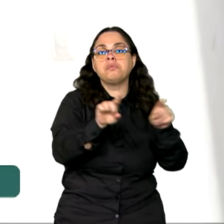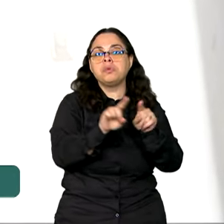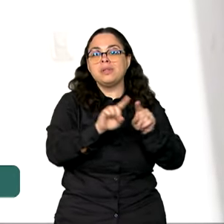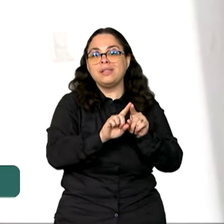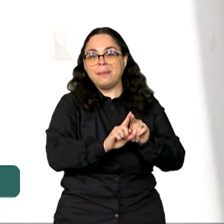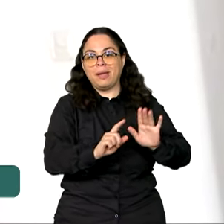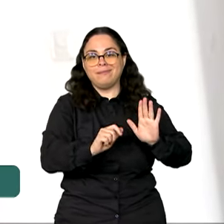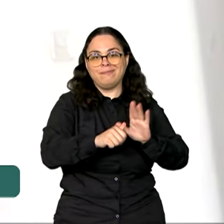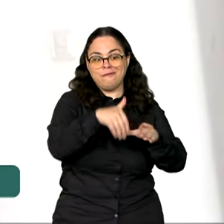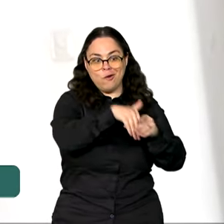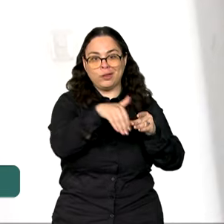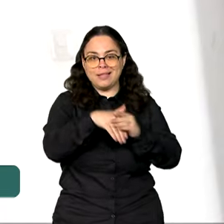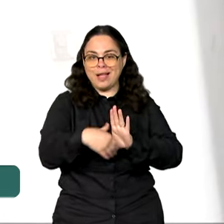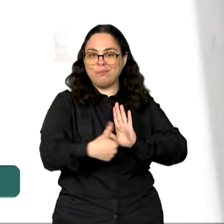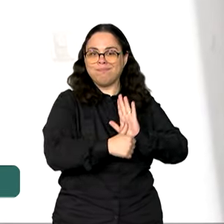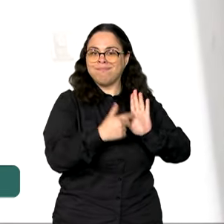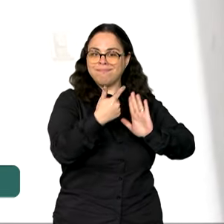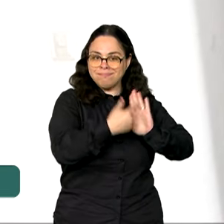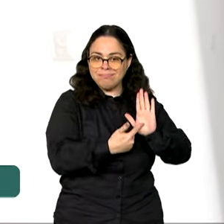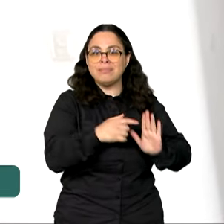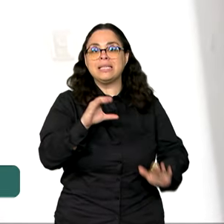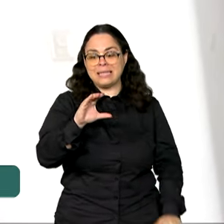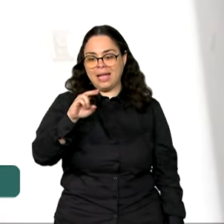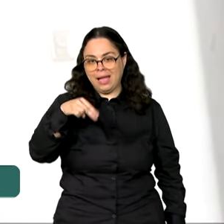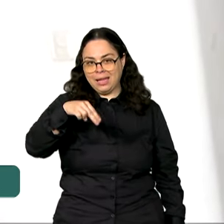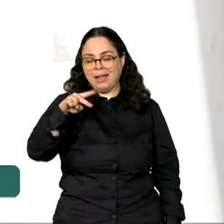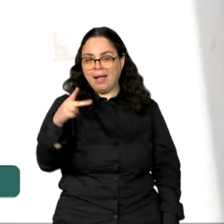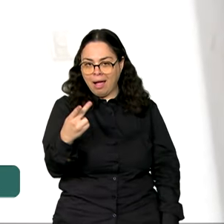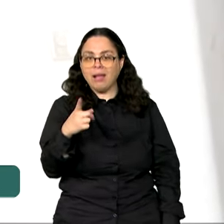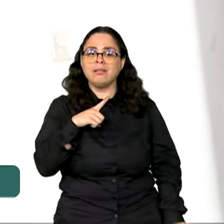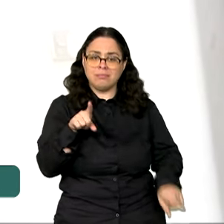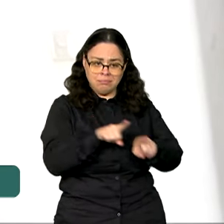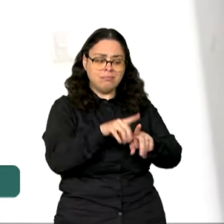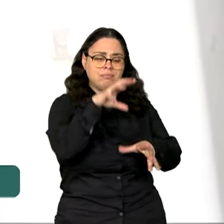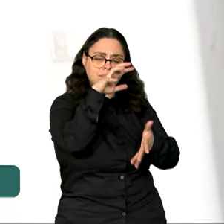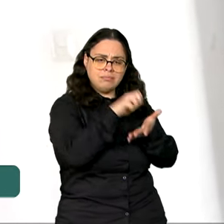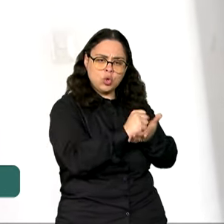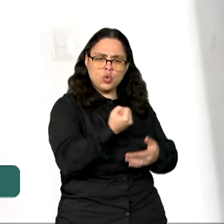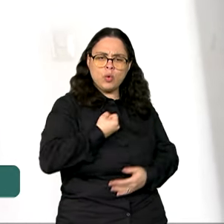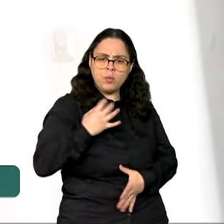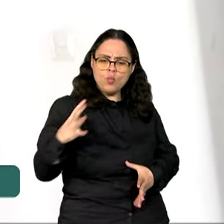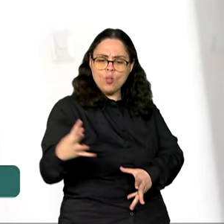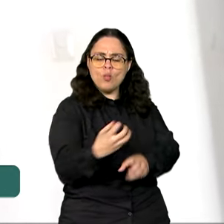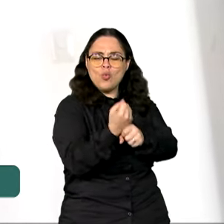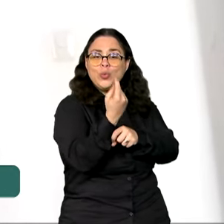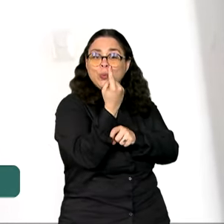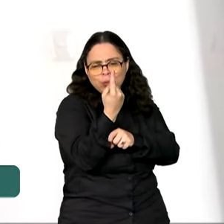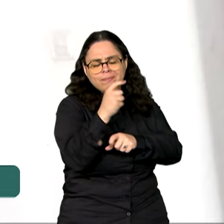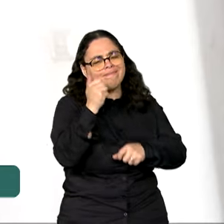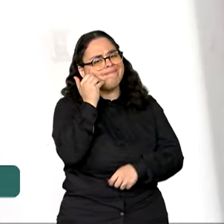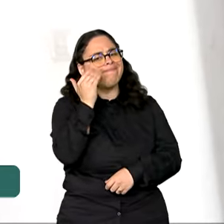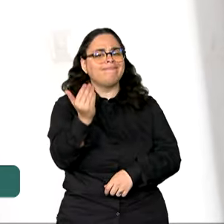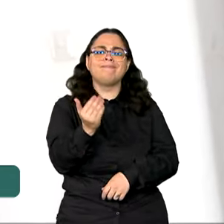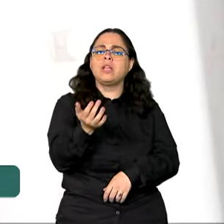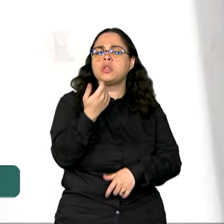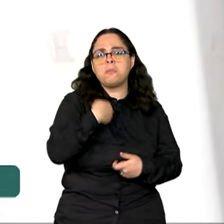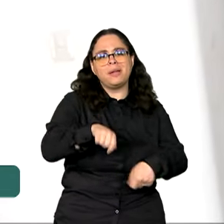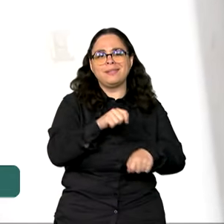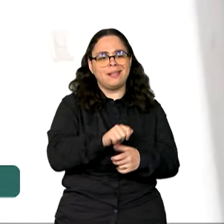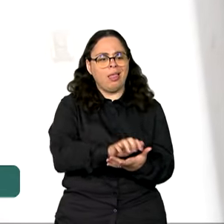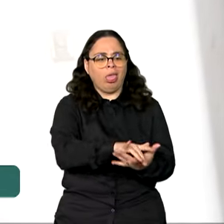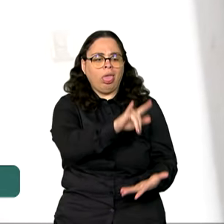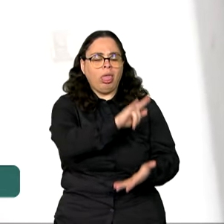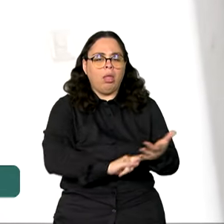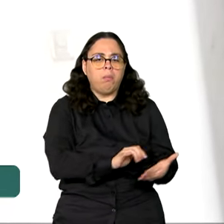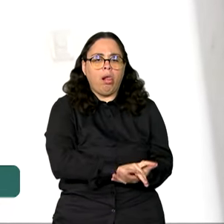título de eleitor. Então, se você tem CNH, também tem o registro lá, número. Então, fica mais prático, não precisa você andar com vários